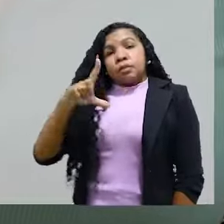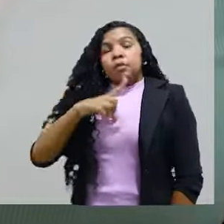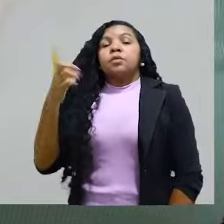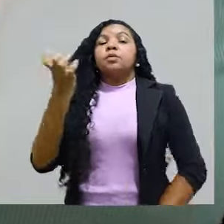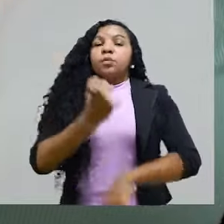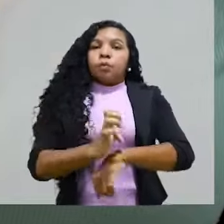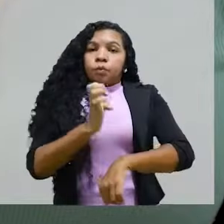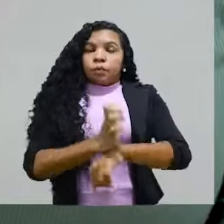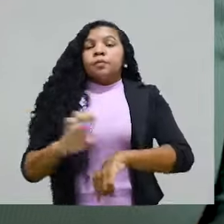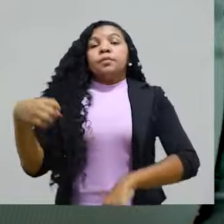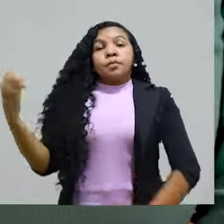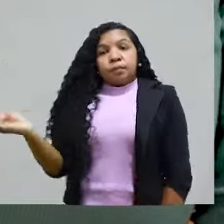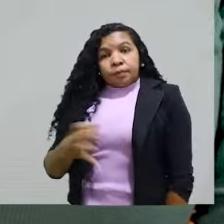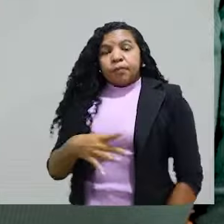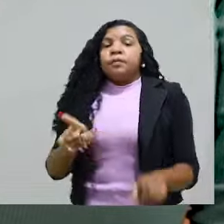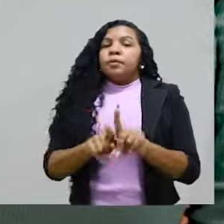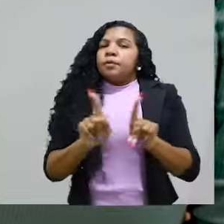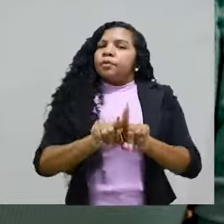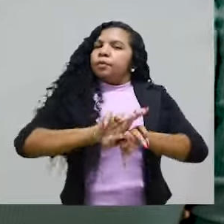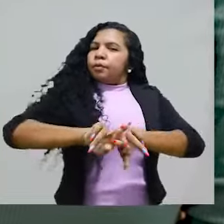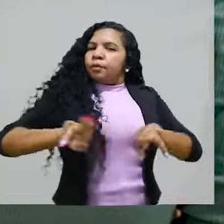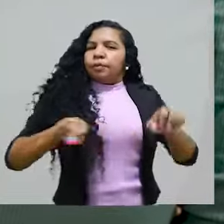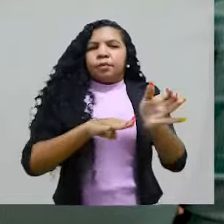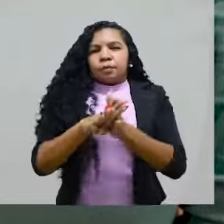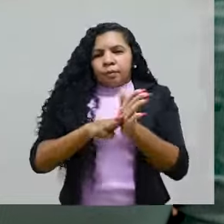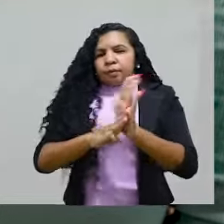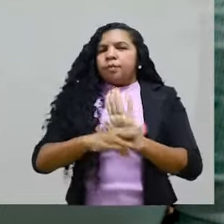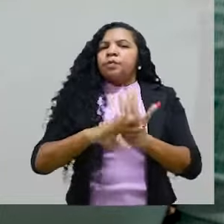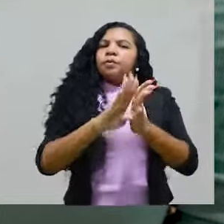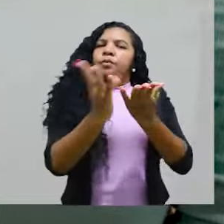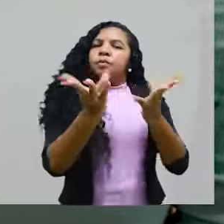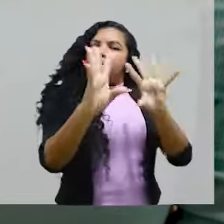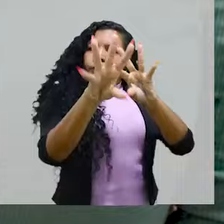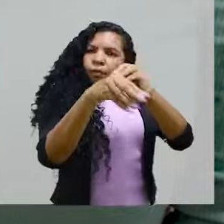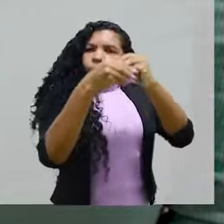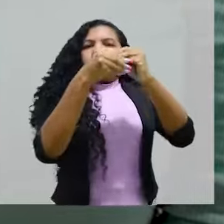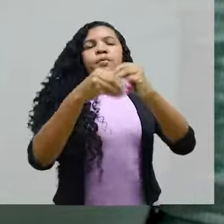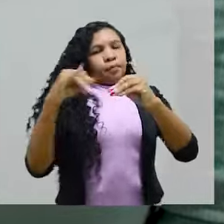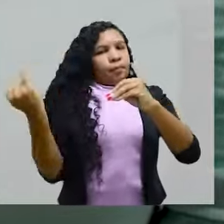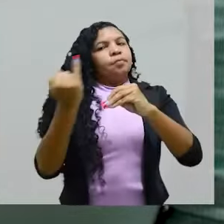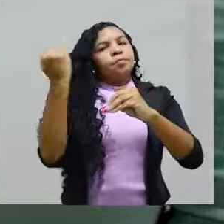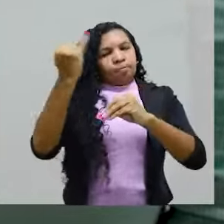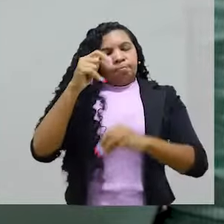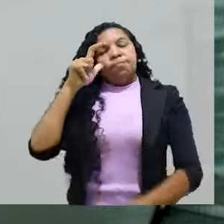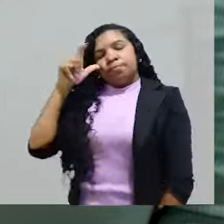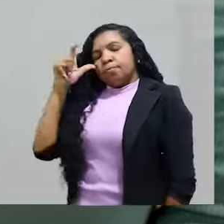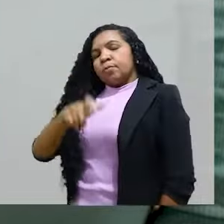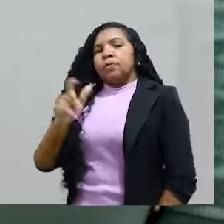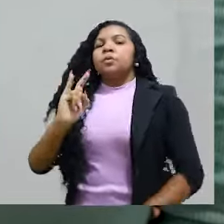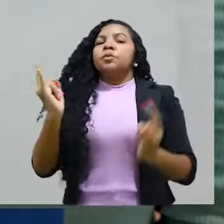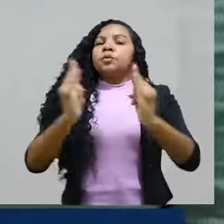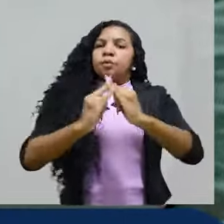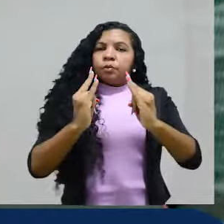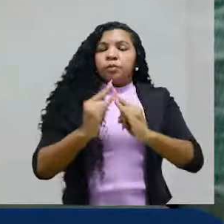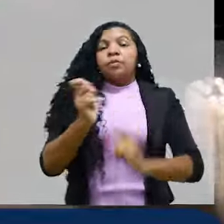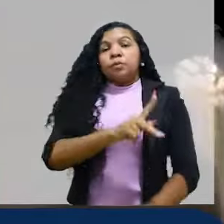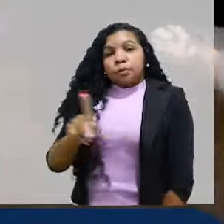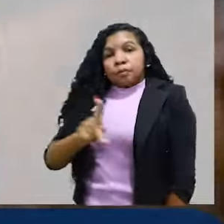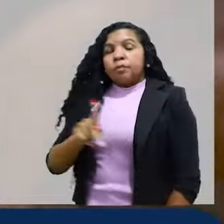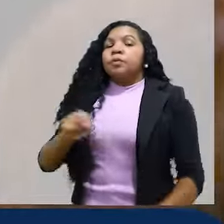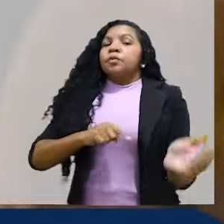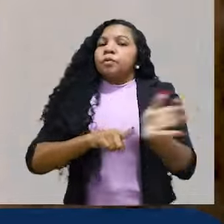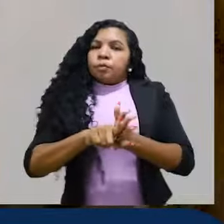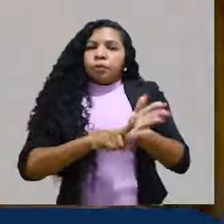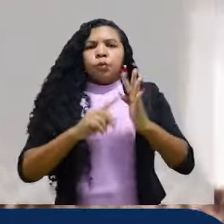participar de editais de inovação. Então a gente traz muitas metodologias, conteúdos muito interessantes da inovação para a instituição.